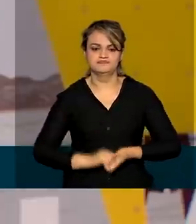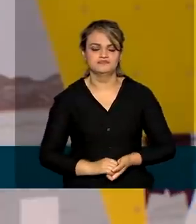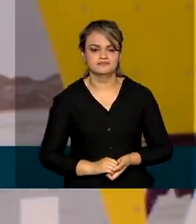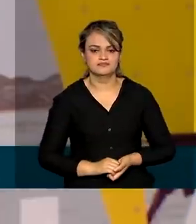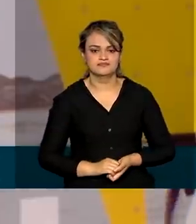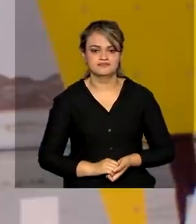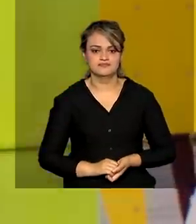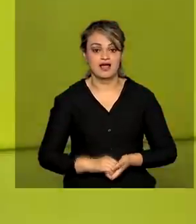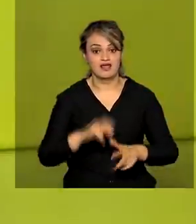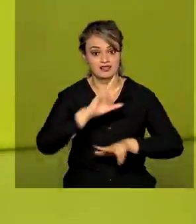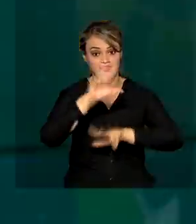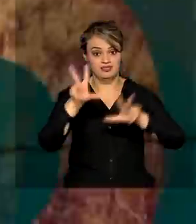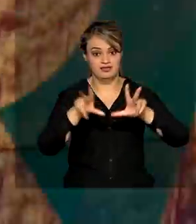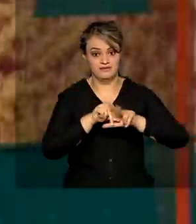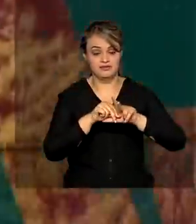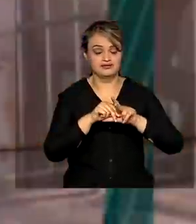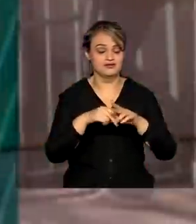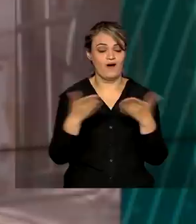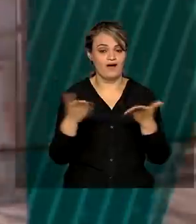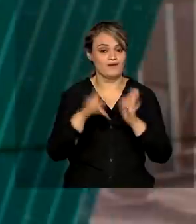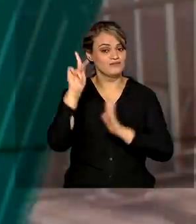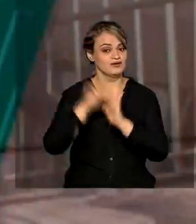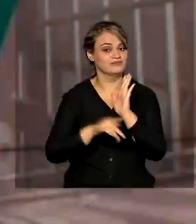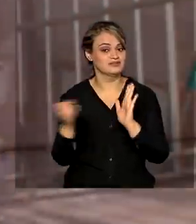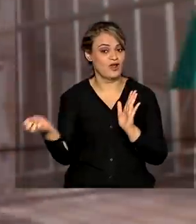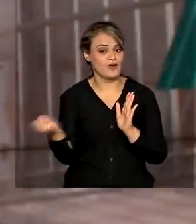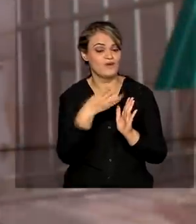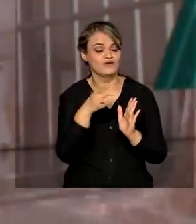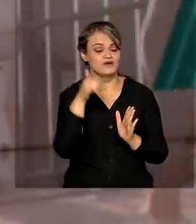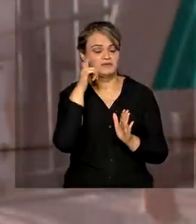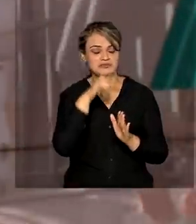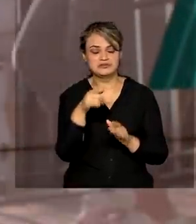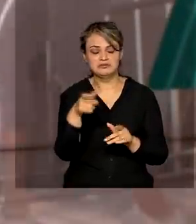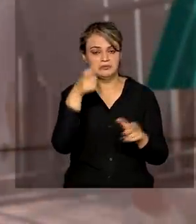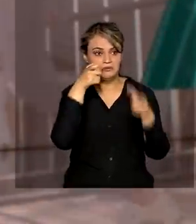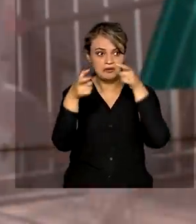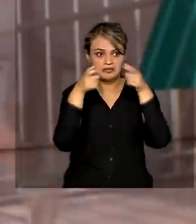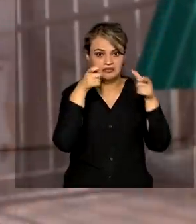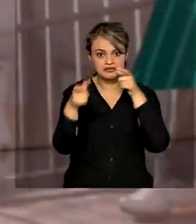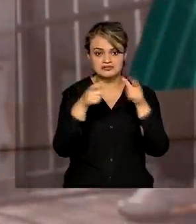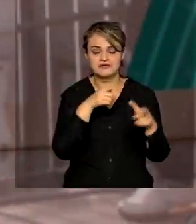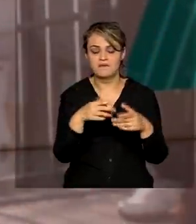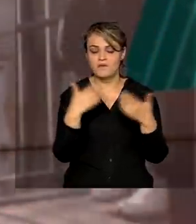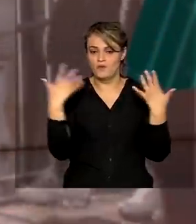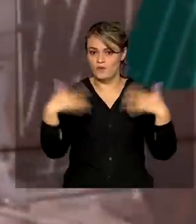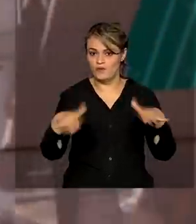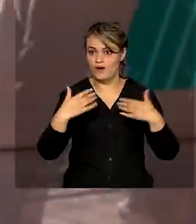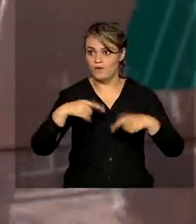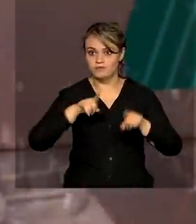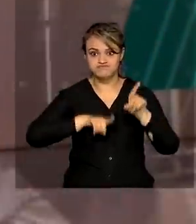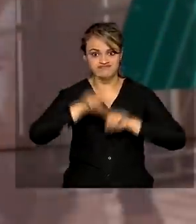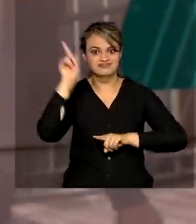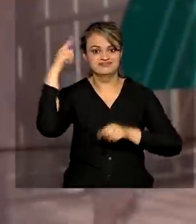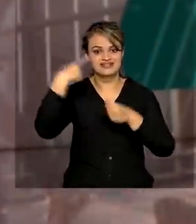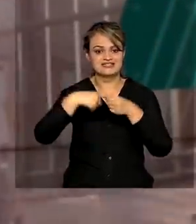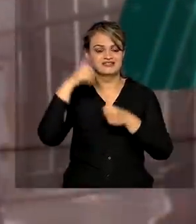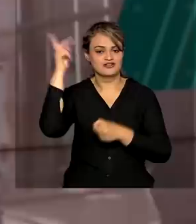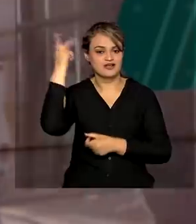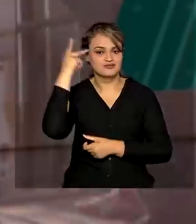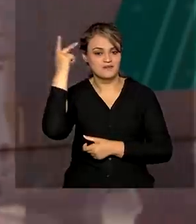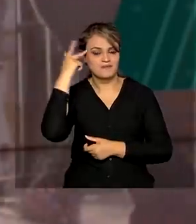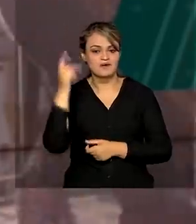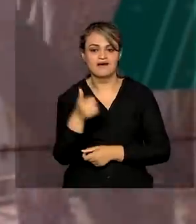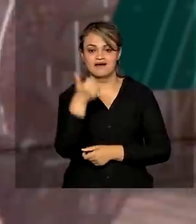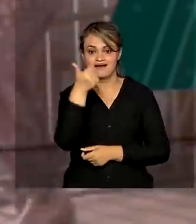A TV Brasil, que está com nova programação, alcançou a melhor audiência da história da emissora na cidade de São Paulo, com